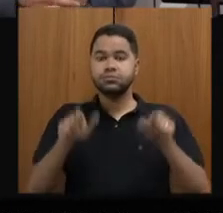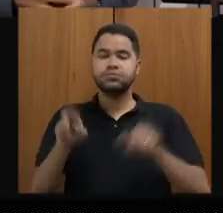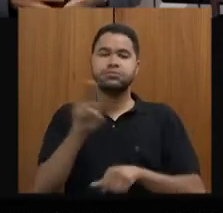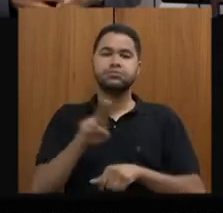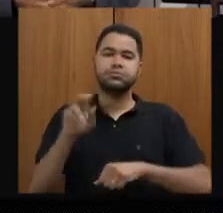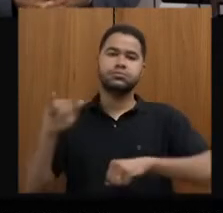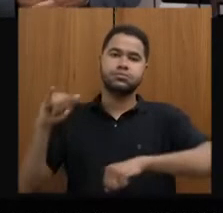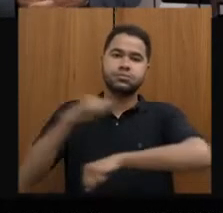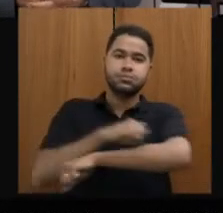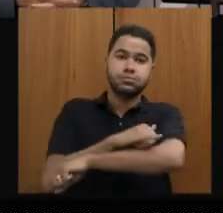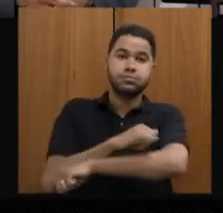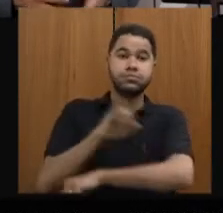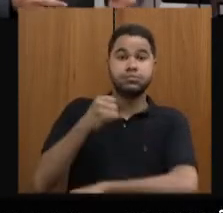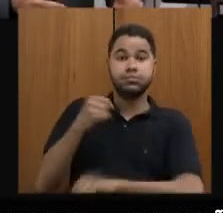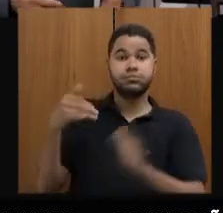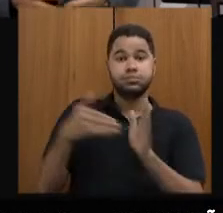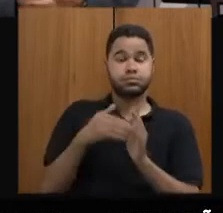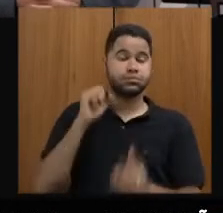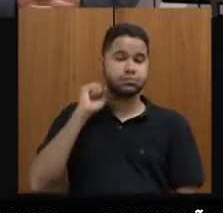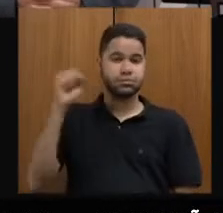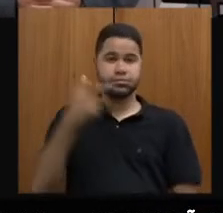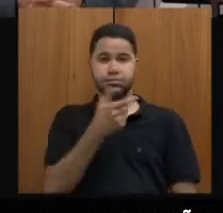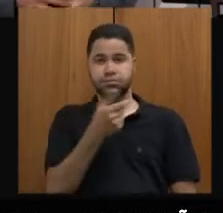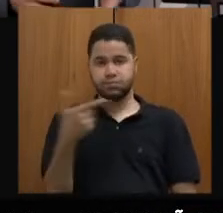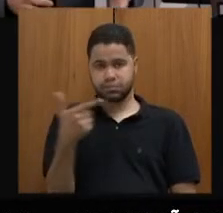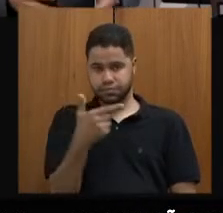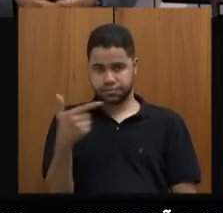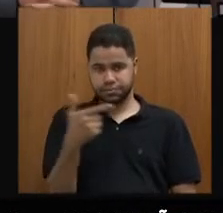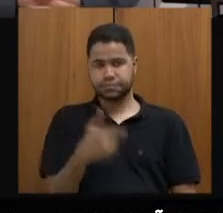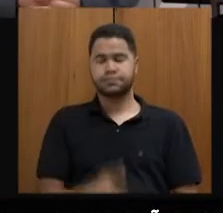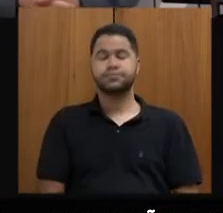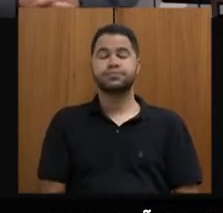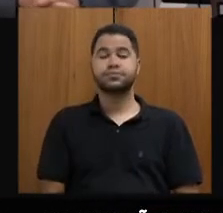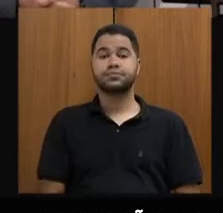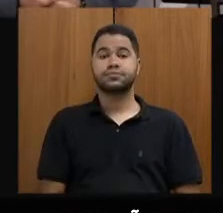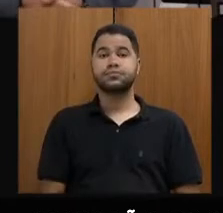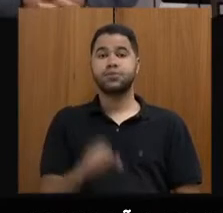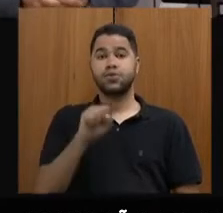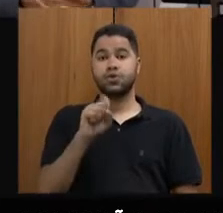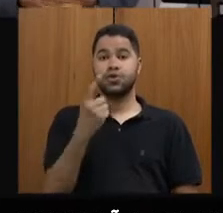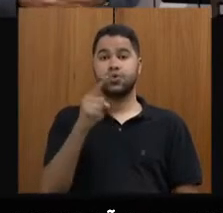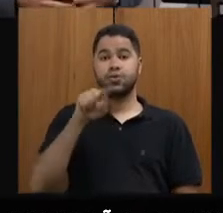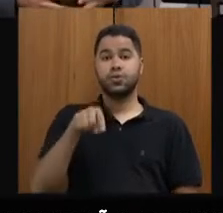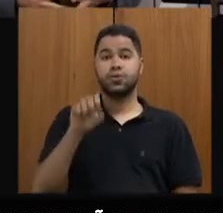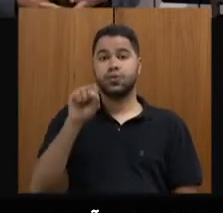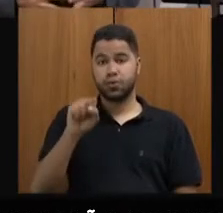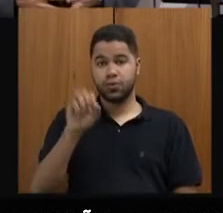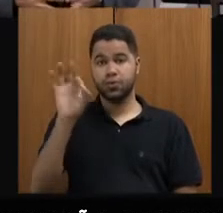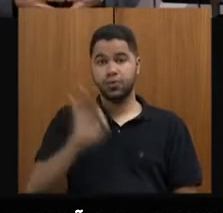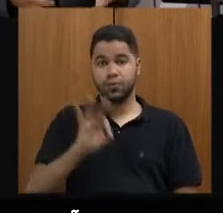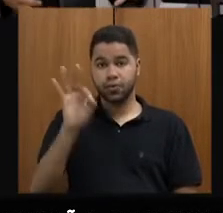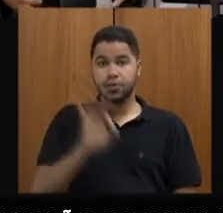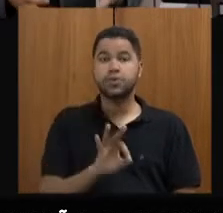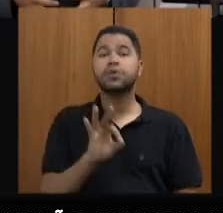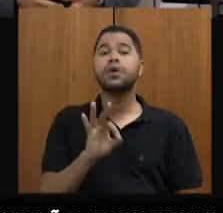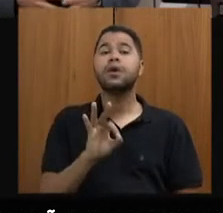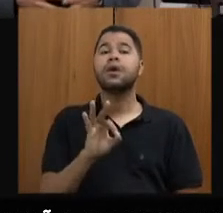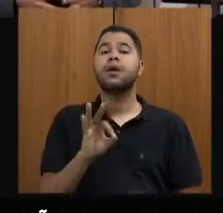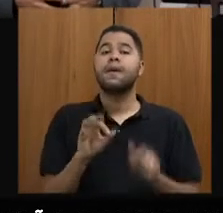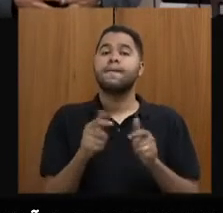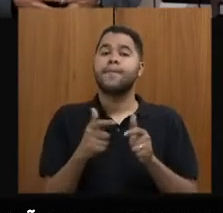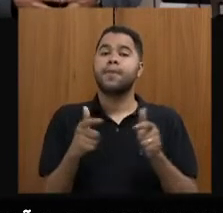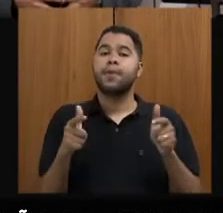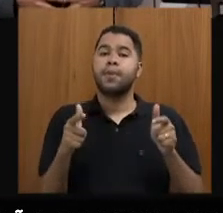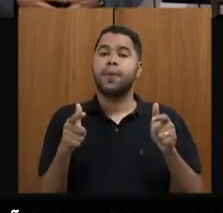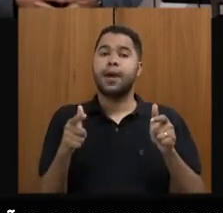de janeiro a abril de 2022, ao mesmo período de 2021, 81,8% do crescimento do